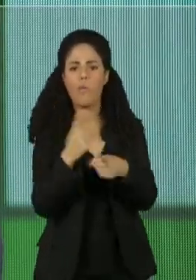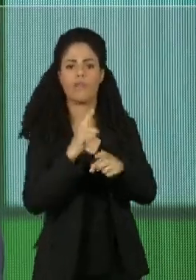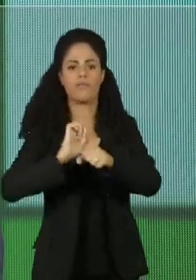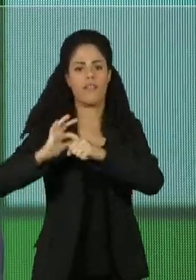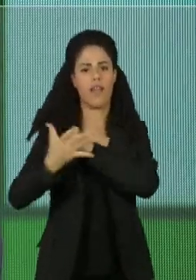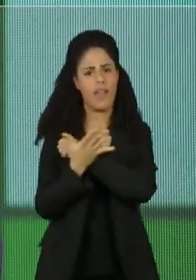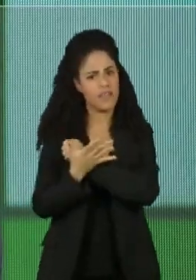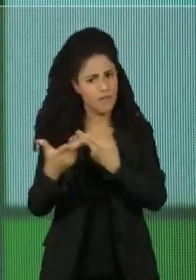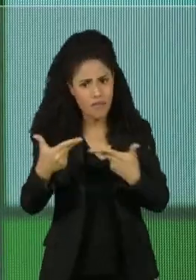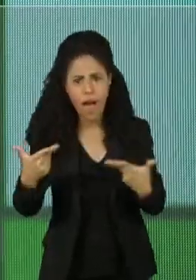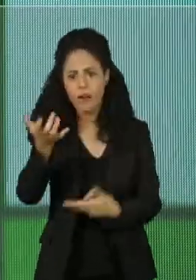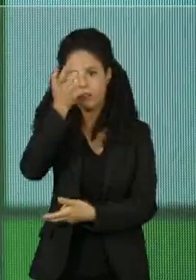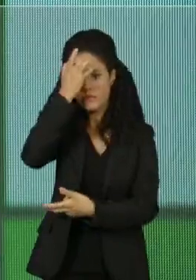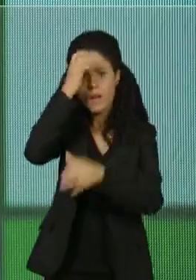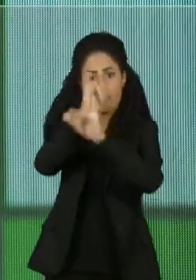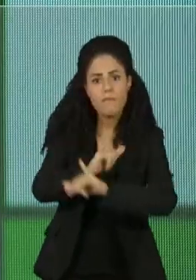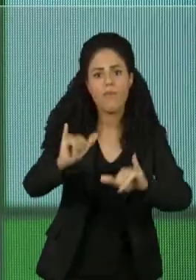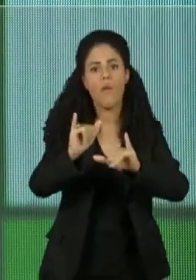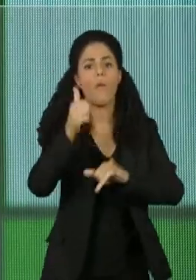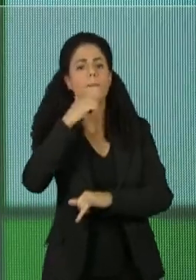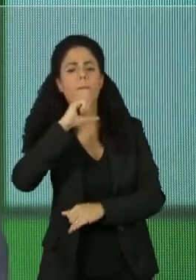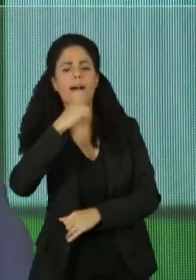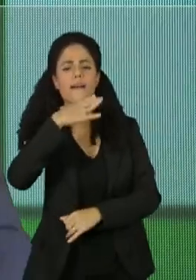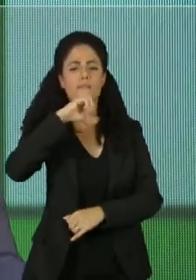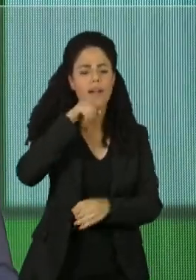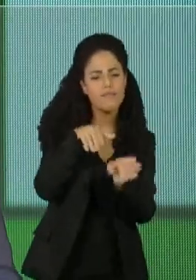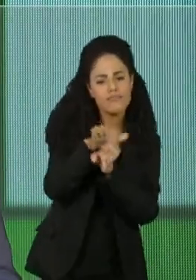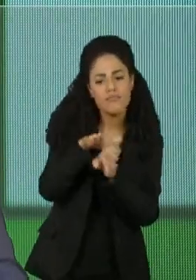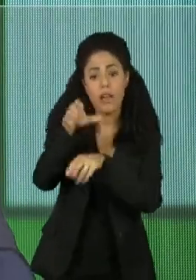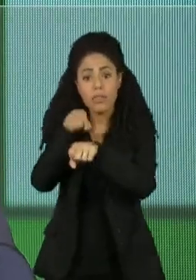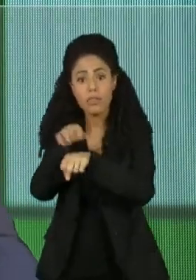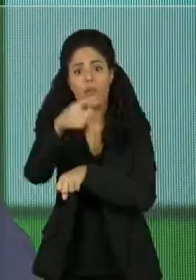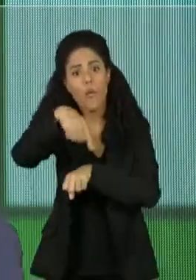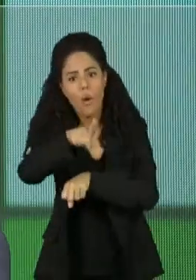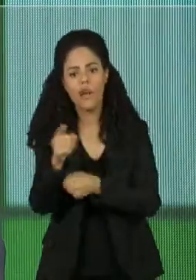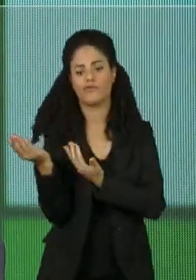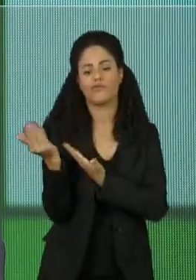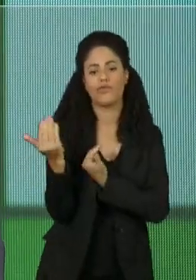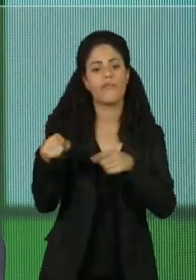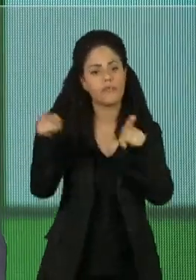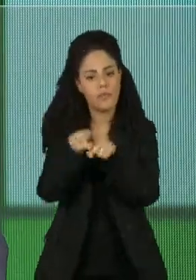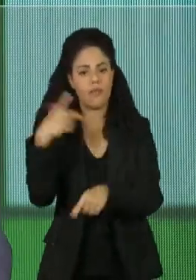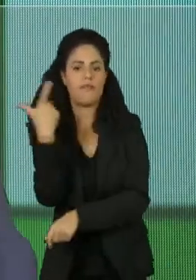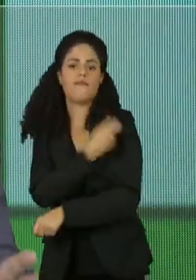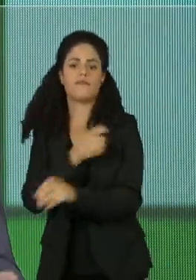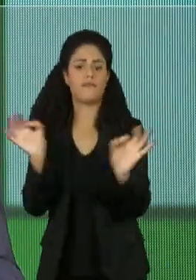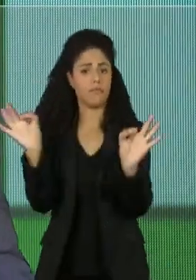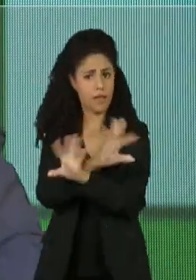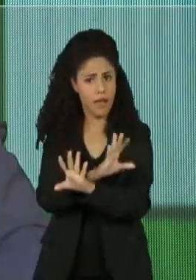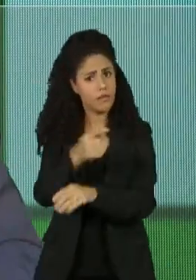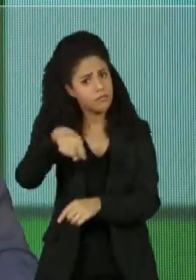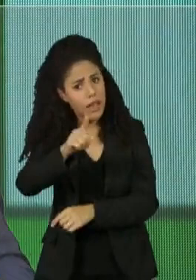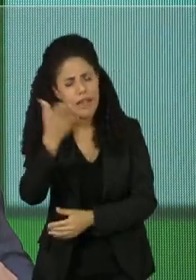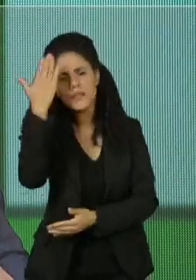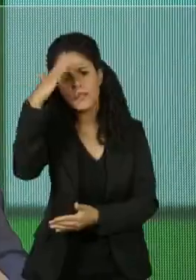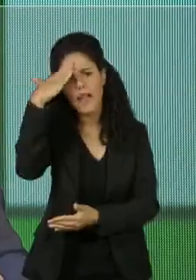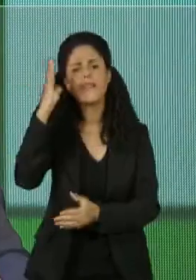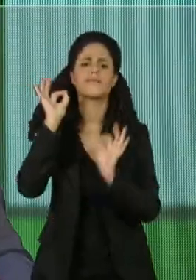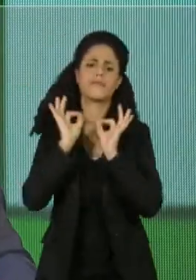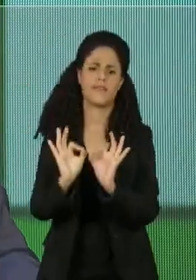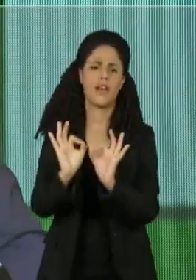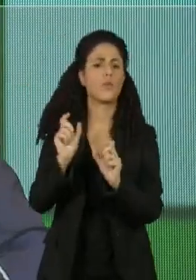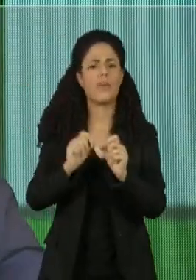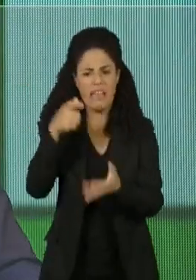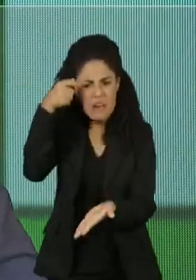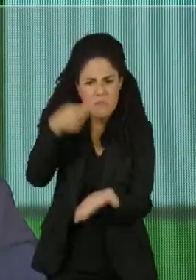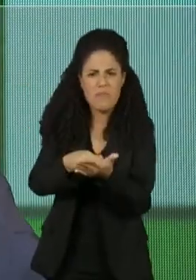vacinação, de conscientização de pais, de mães, para que os nossos jovens sejam vacinados. E entendo que a vacina não deve